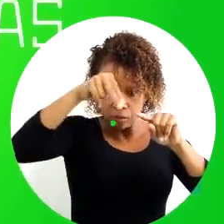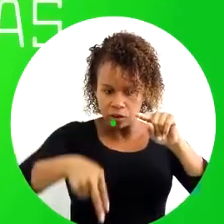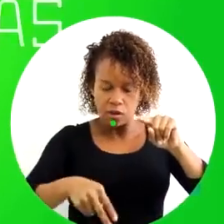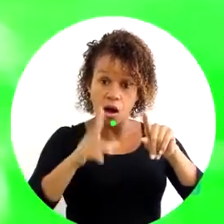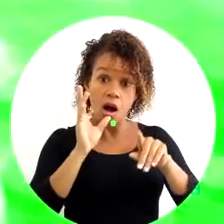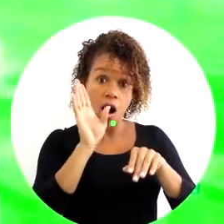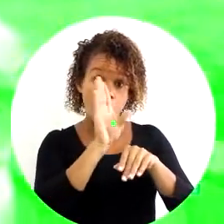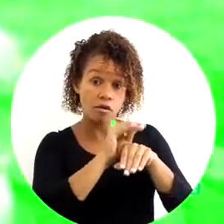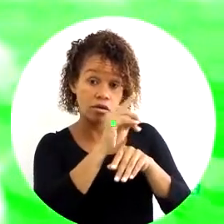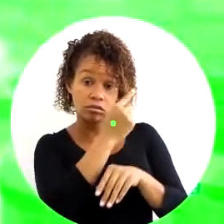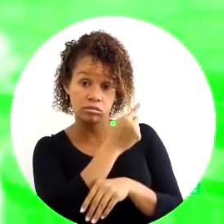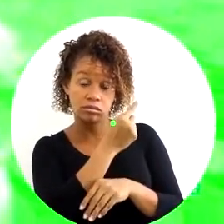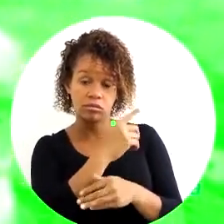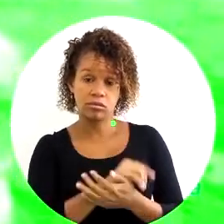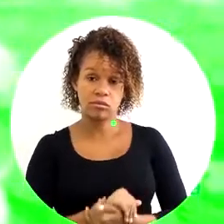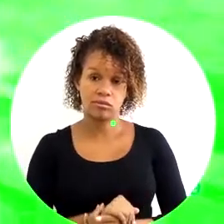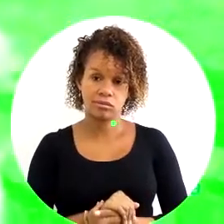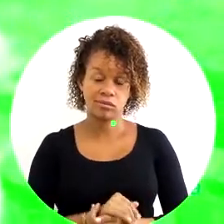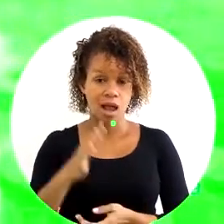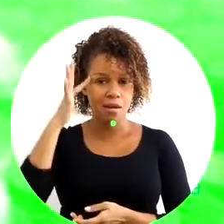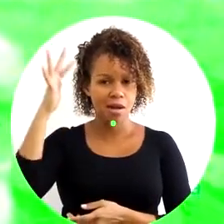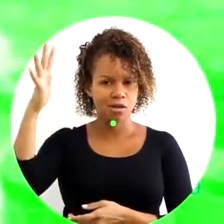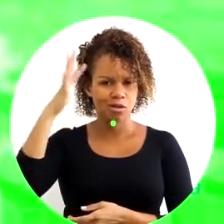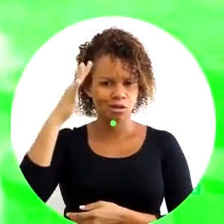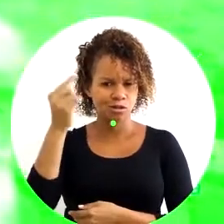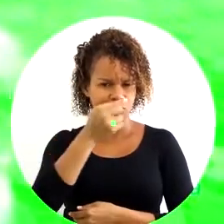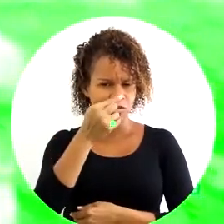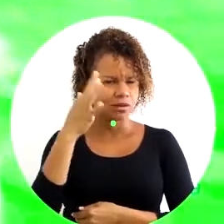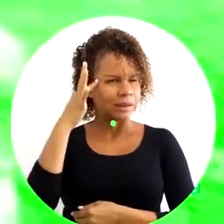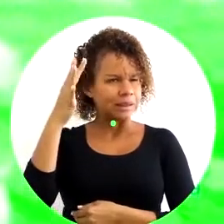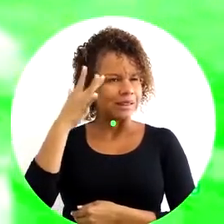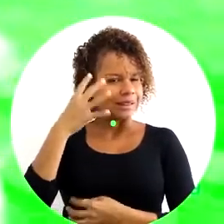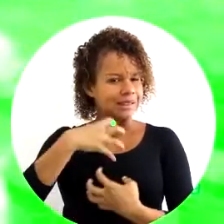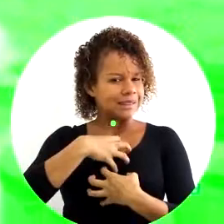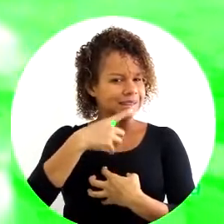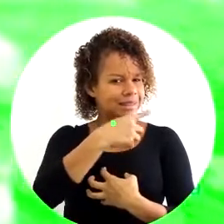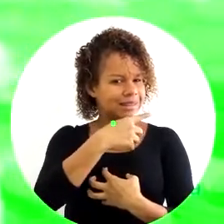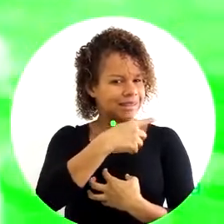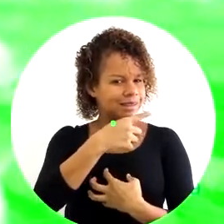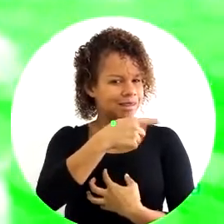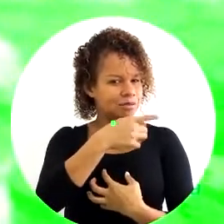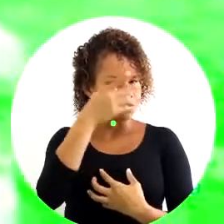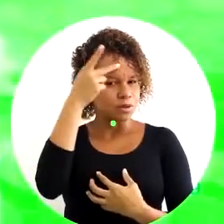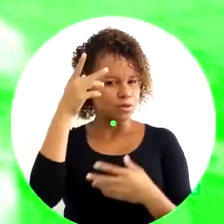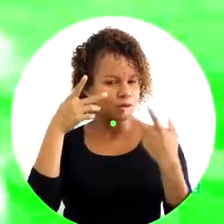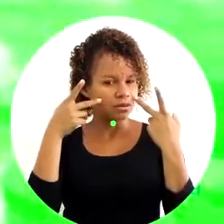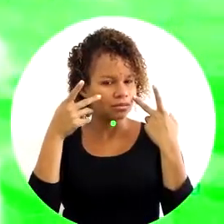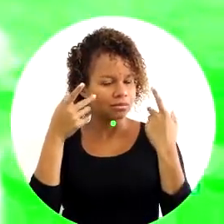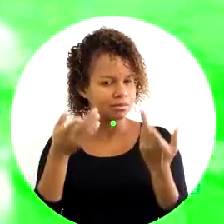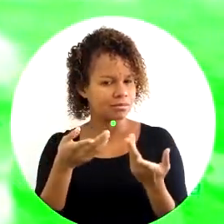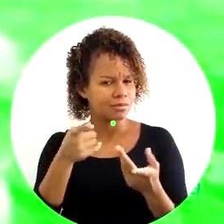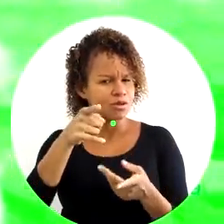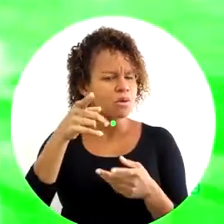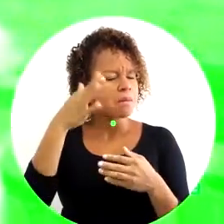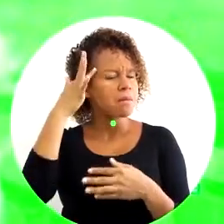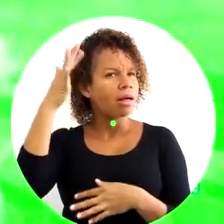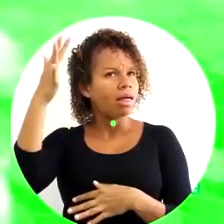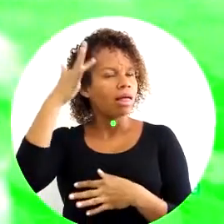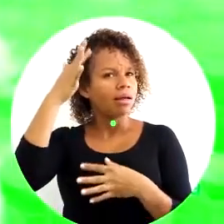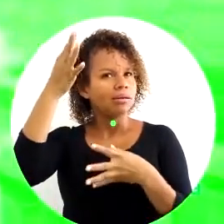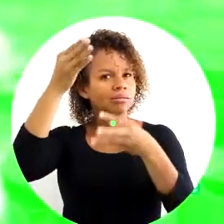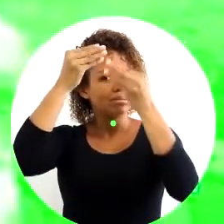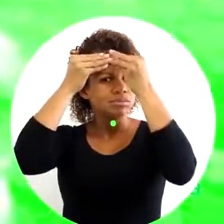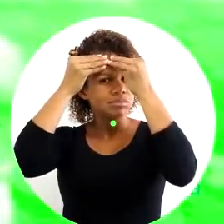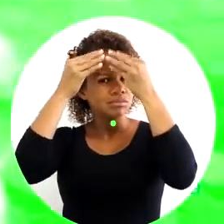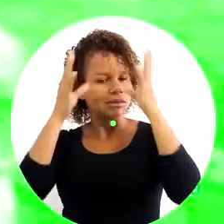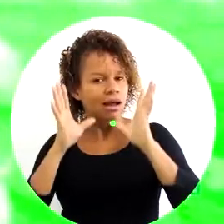Olha essa foto que eu vou colocar para você, imagine-se nessa situação, no lugar desse personagem. E aí, o que passa na sua